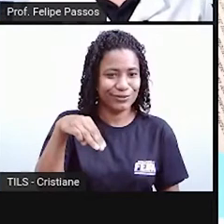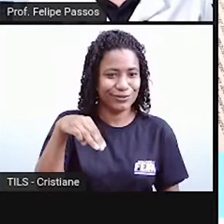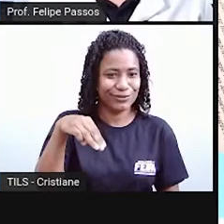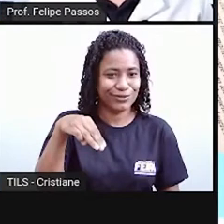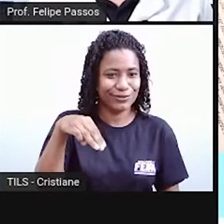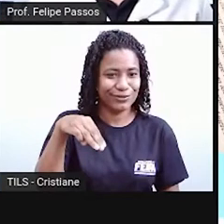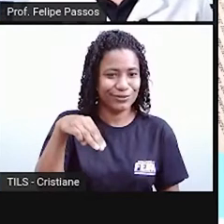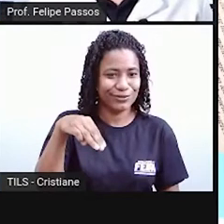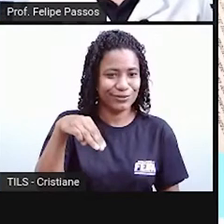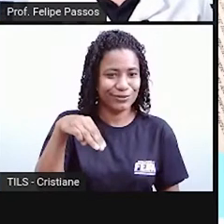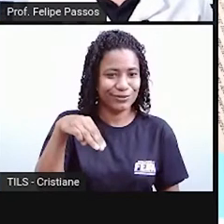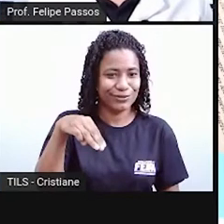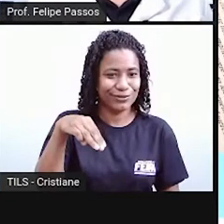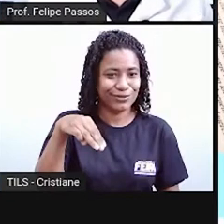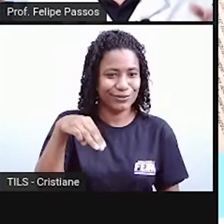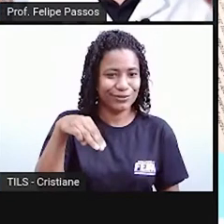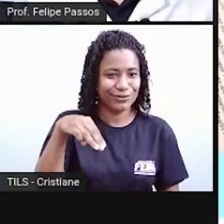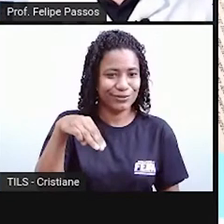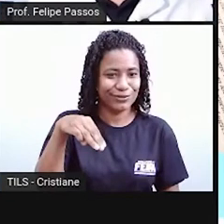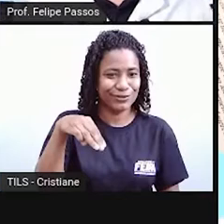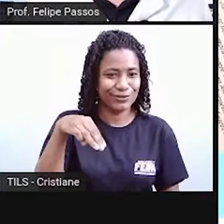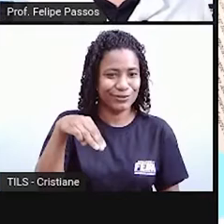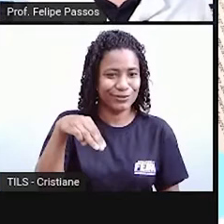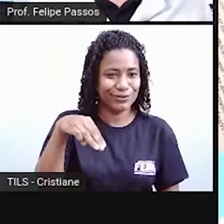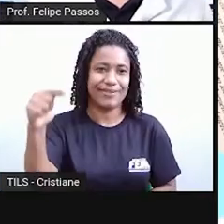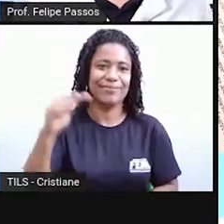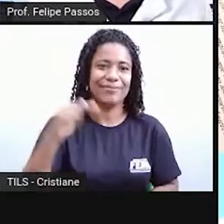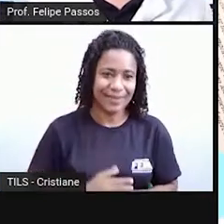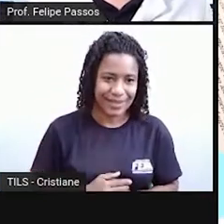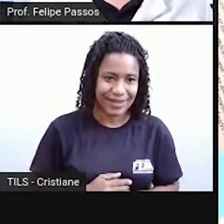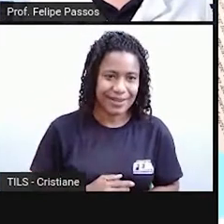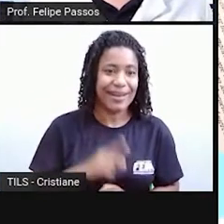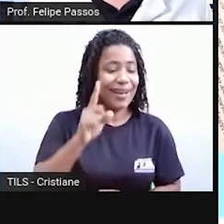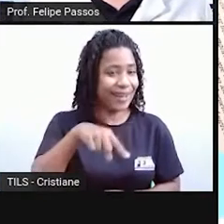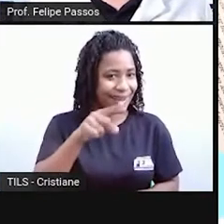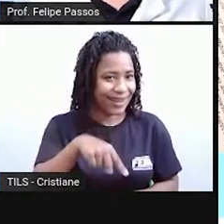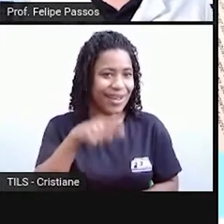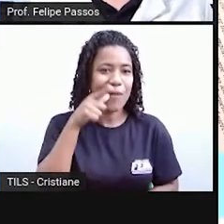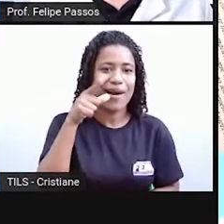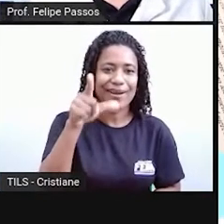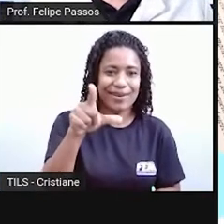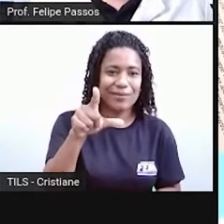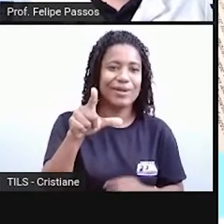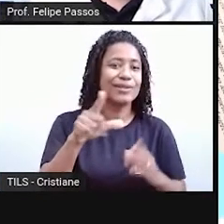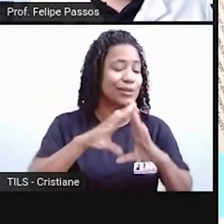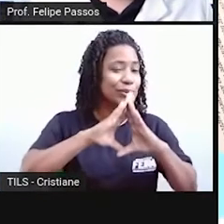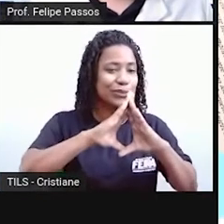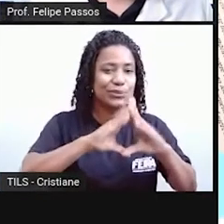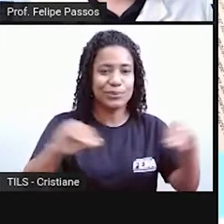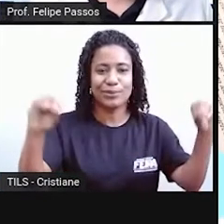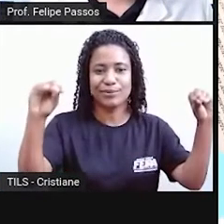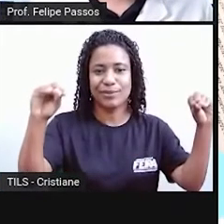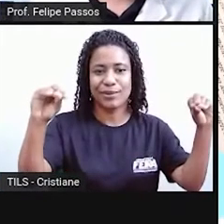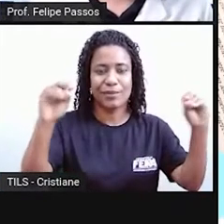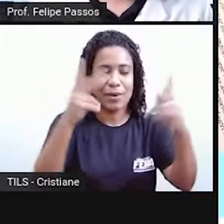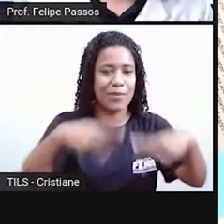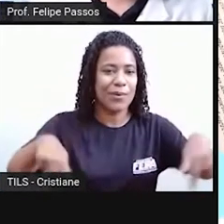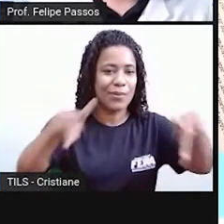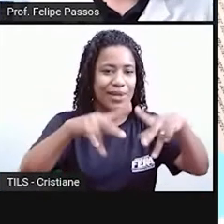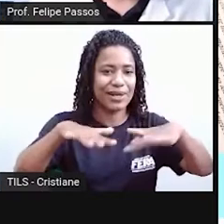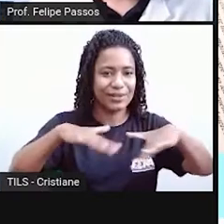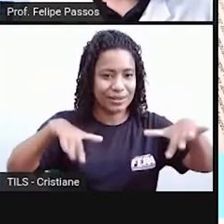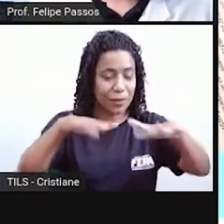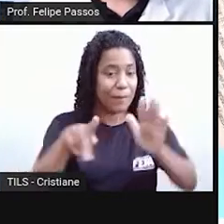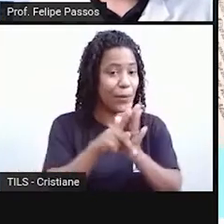oficial. Então, essa é uma língua considerada em algumas fontes como língua morta, porque ela não tem uma população que fale essa